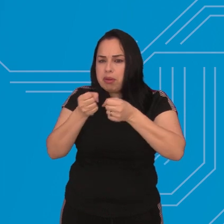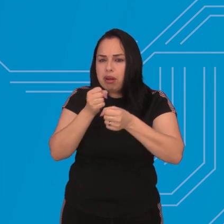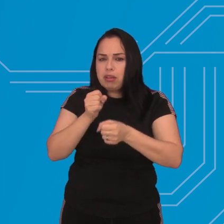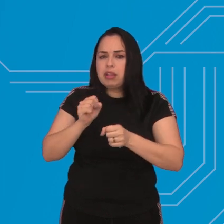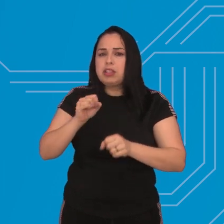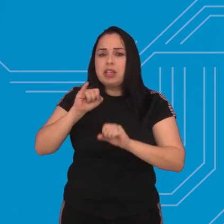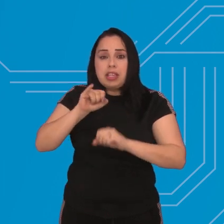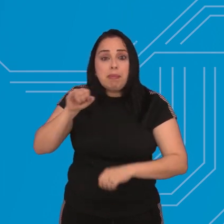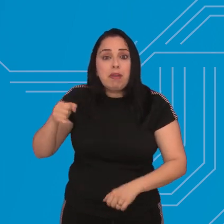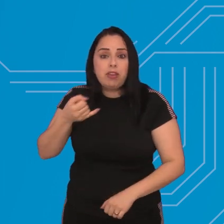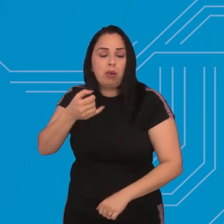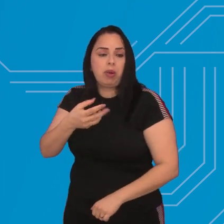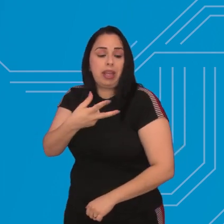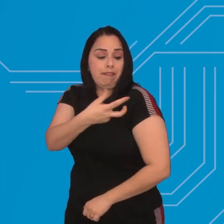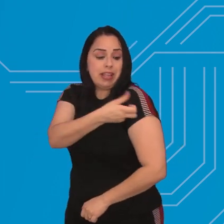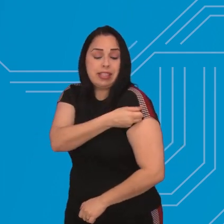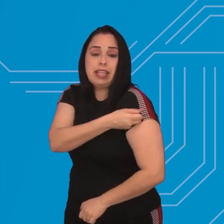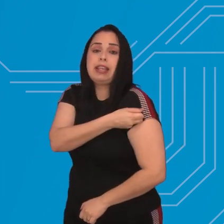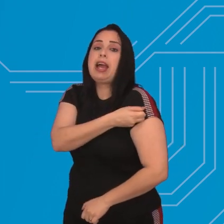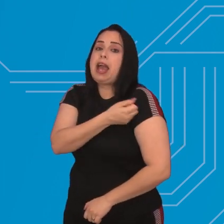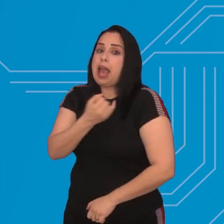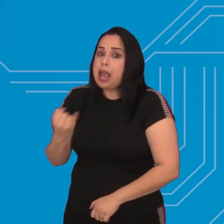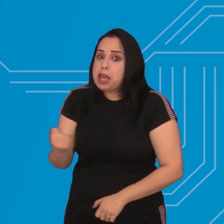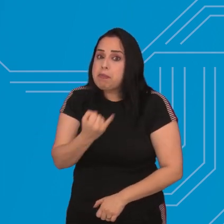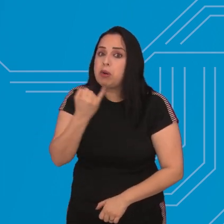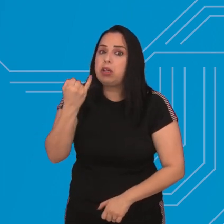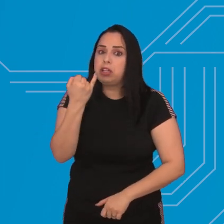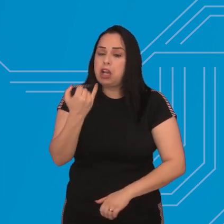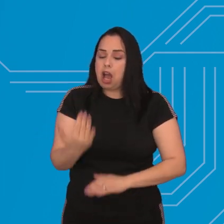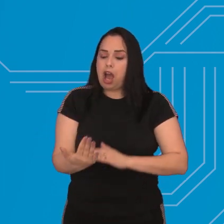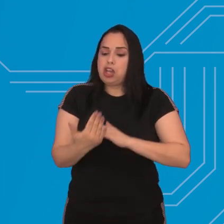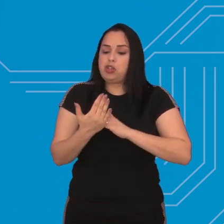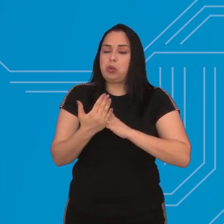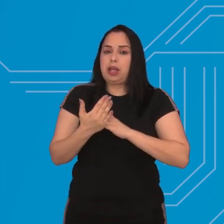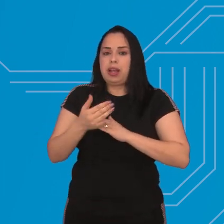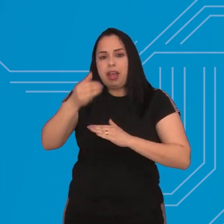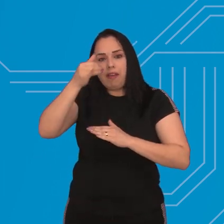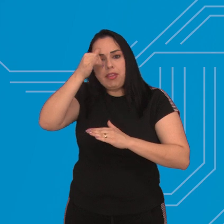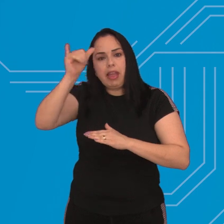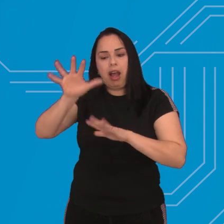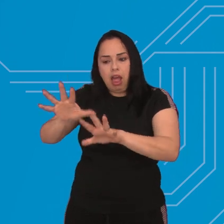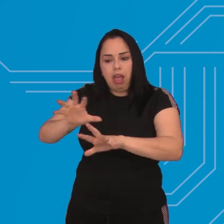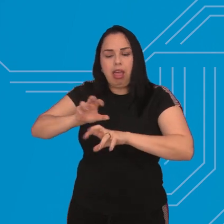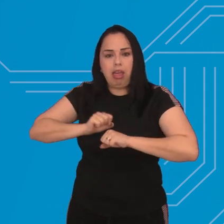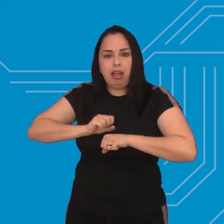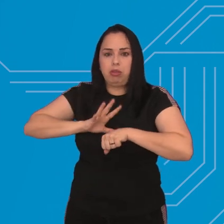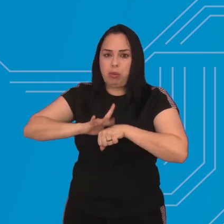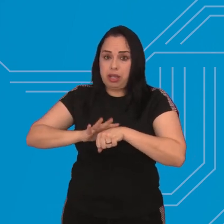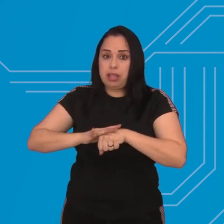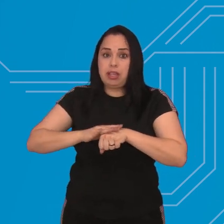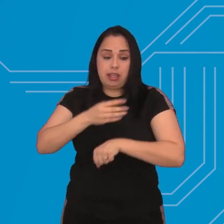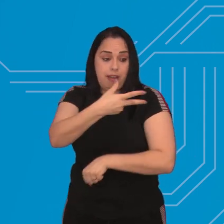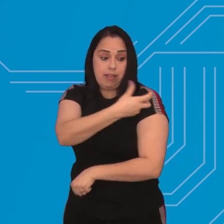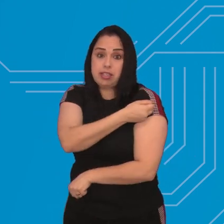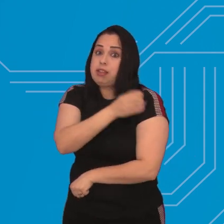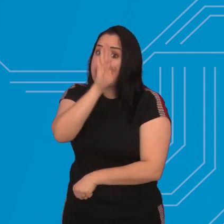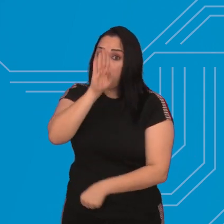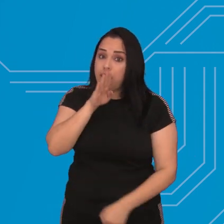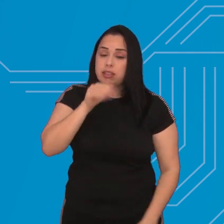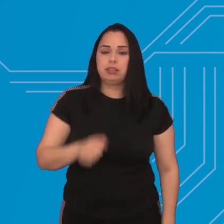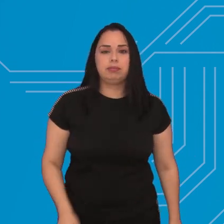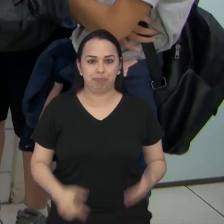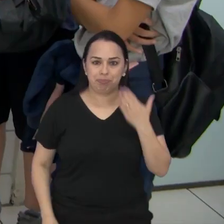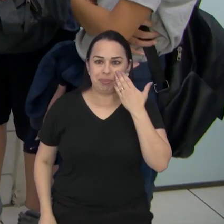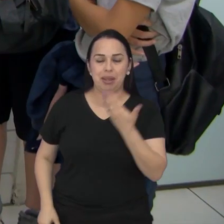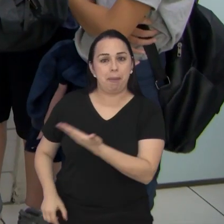vacinas elas são seguras e fundamentais na prevenção de doenças e o melhor muitas são disponibilizadas gratuitas pelo